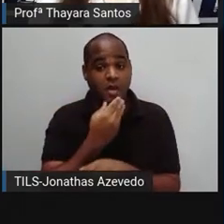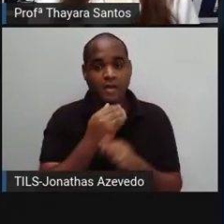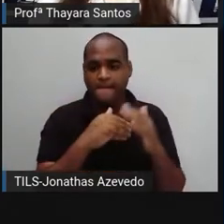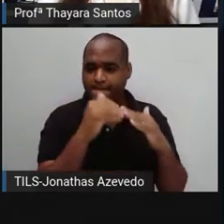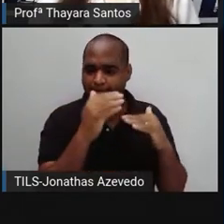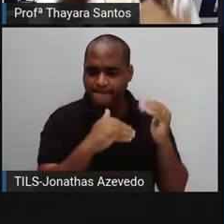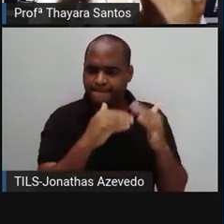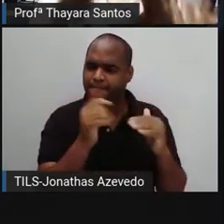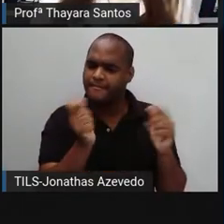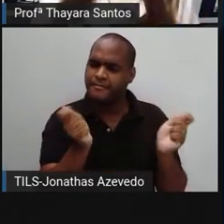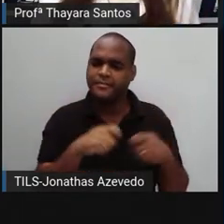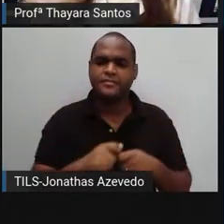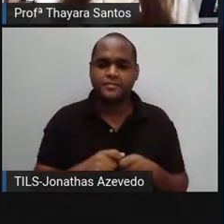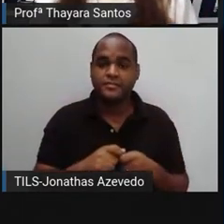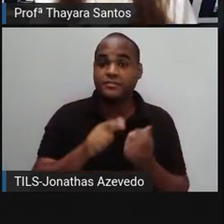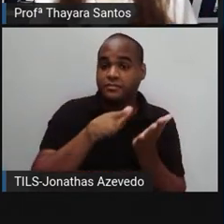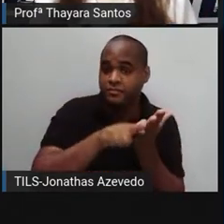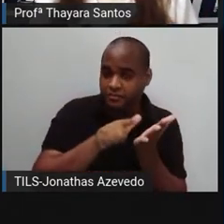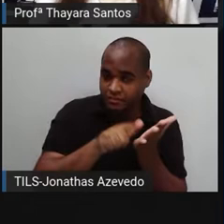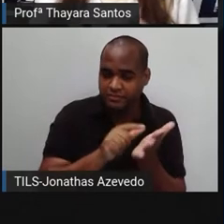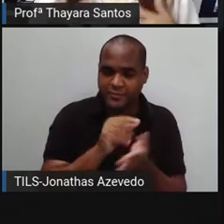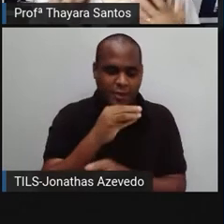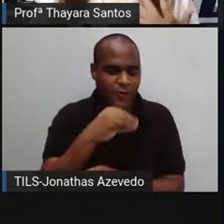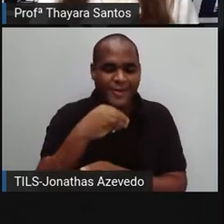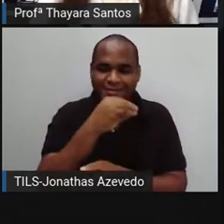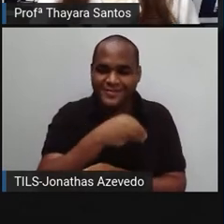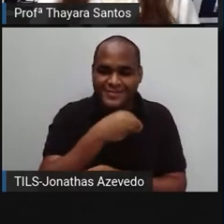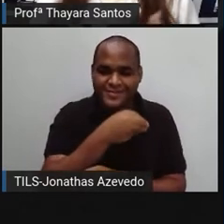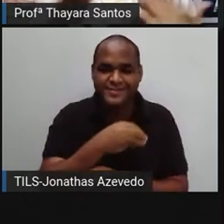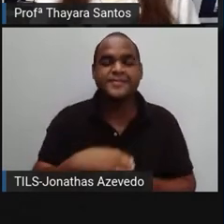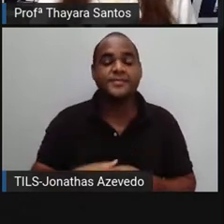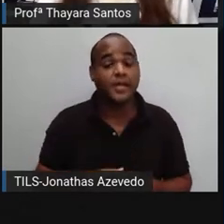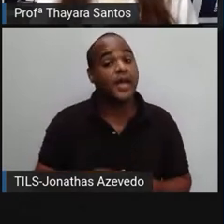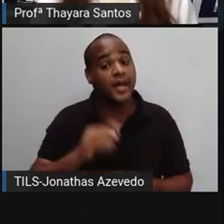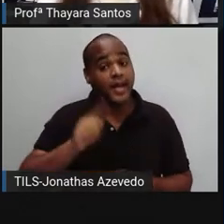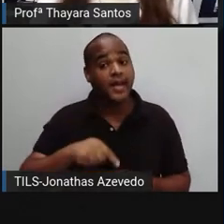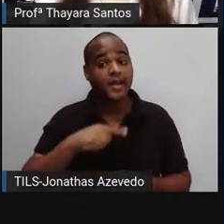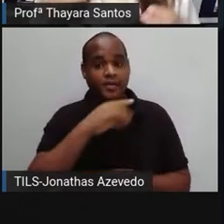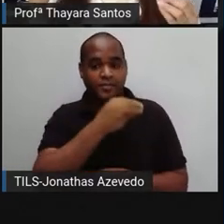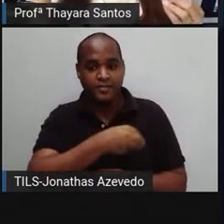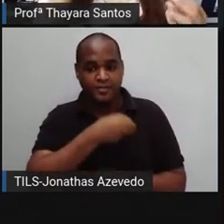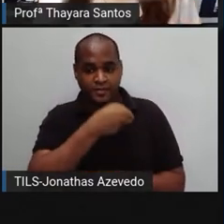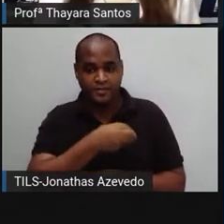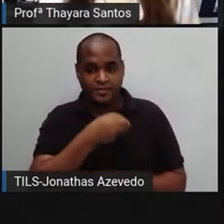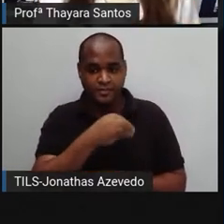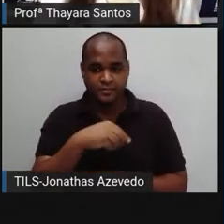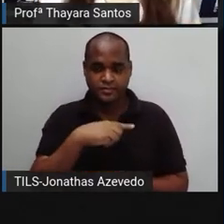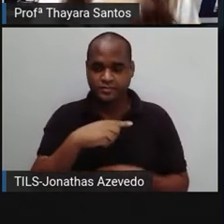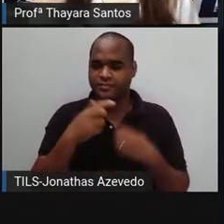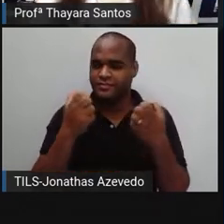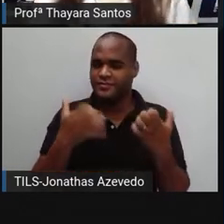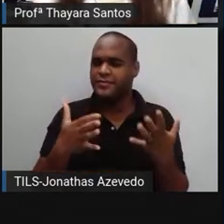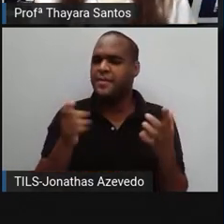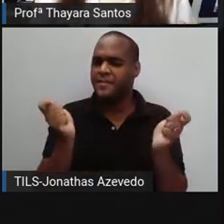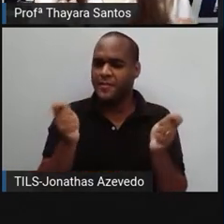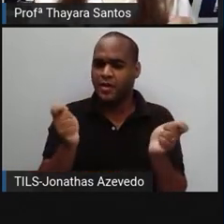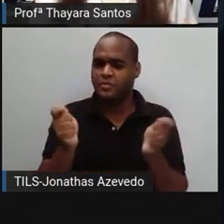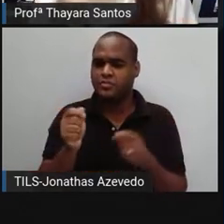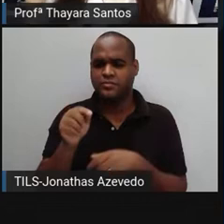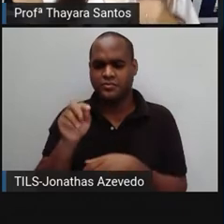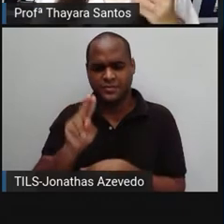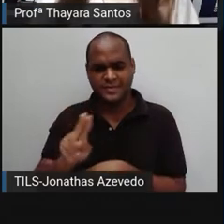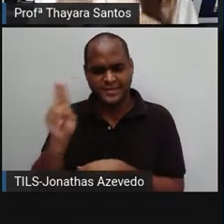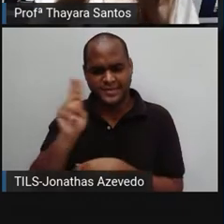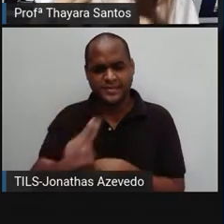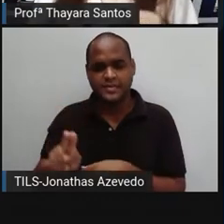Um exemplo disso é o papel e o algodão. O algodão, ele existe na natureza, mas a gente não utiliza ele diretamente da forma que ele existe.